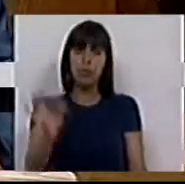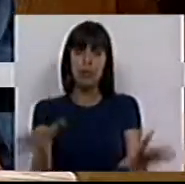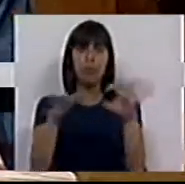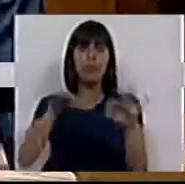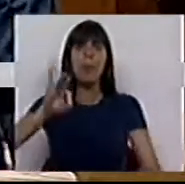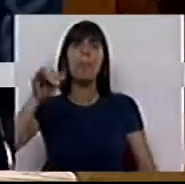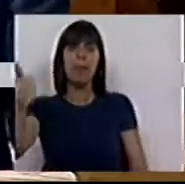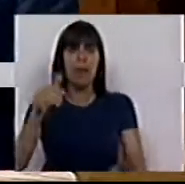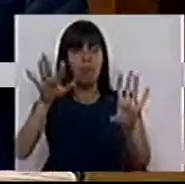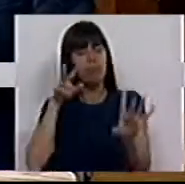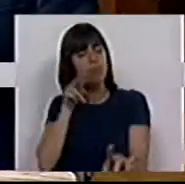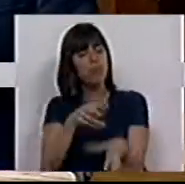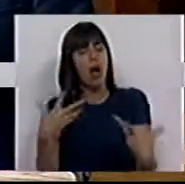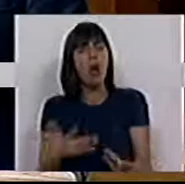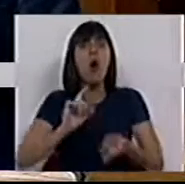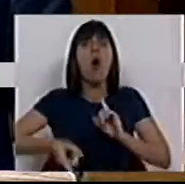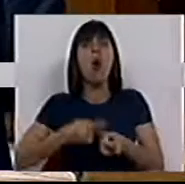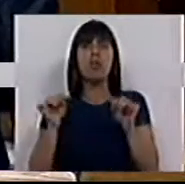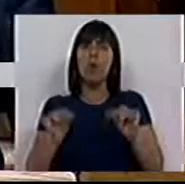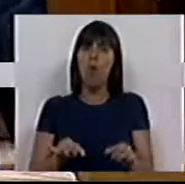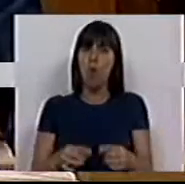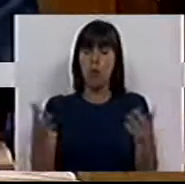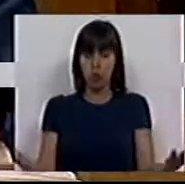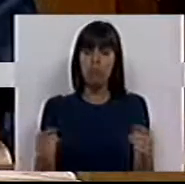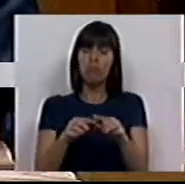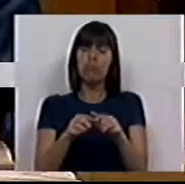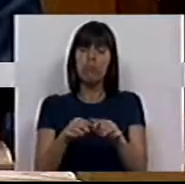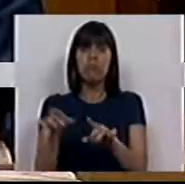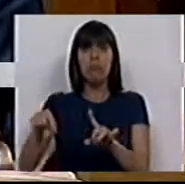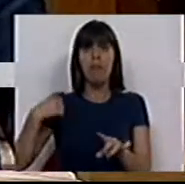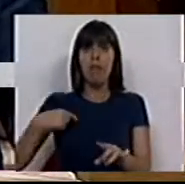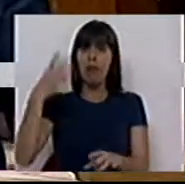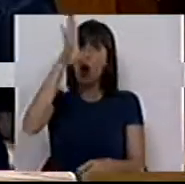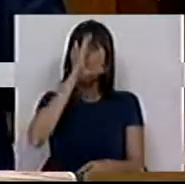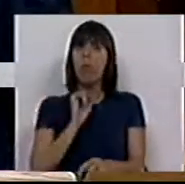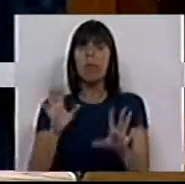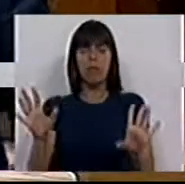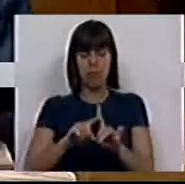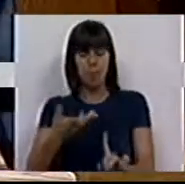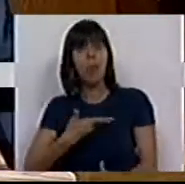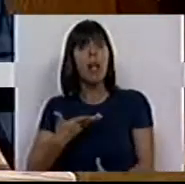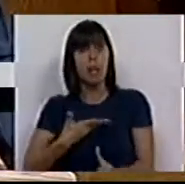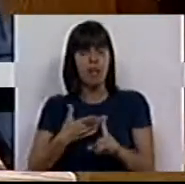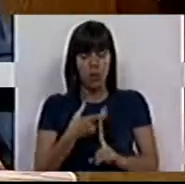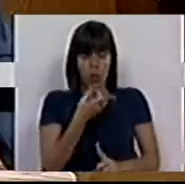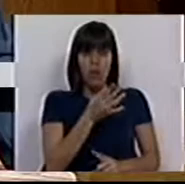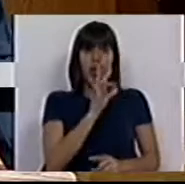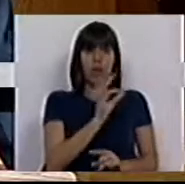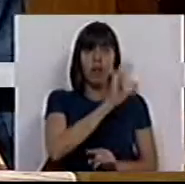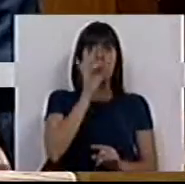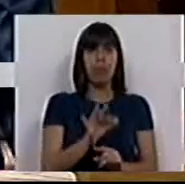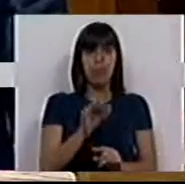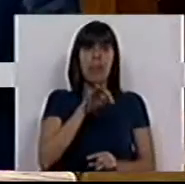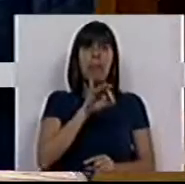do PIB. Olhemos para o que existe hoje. E foi pela mão deste Governo que a dívida passou de 94